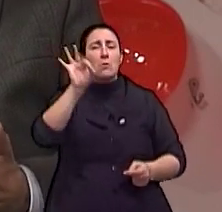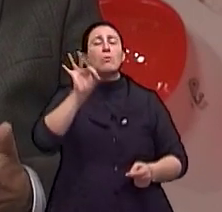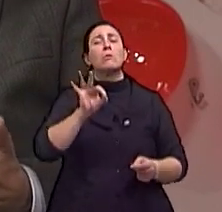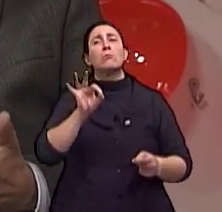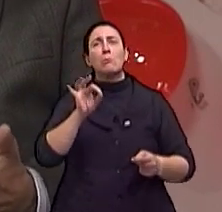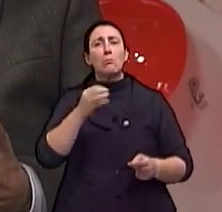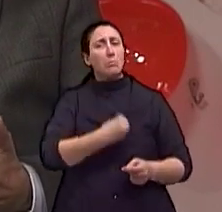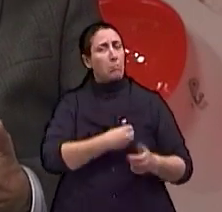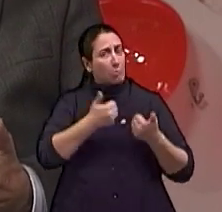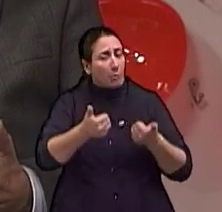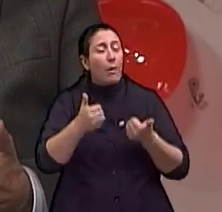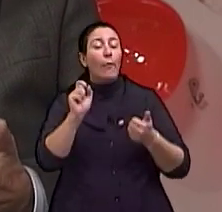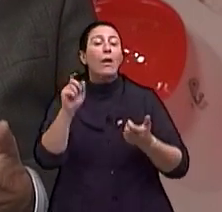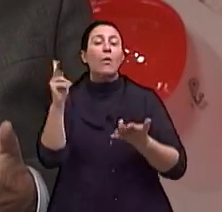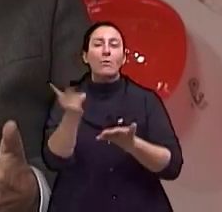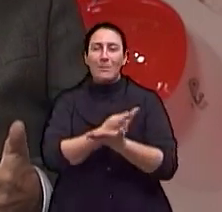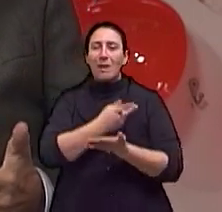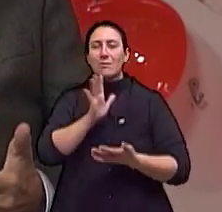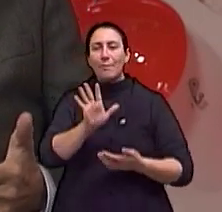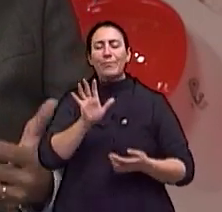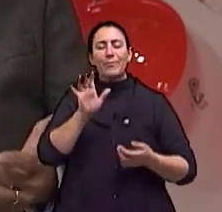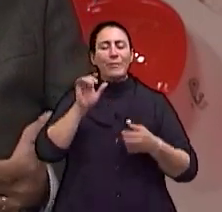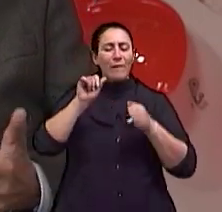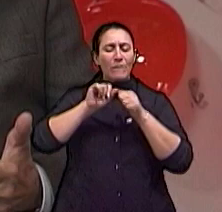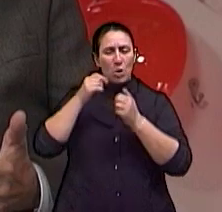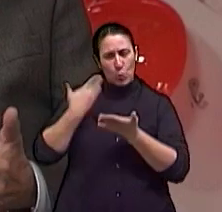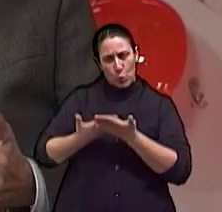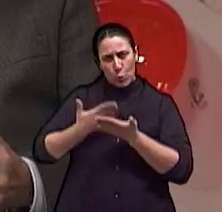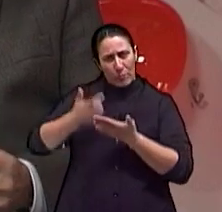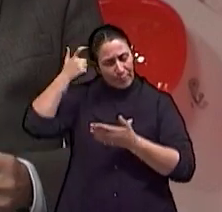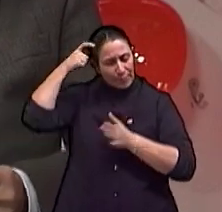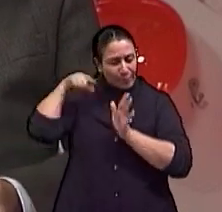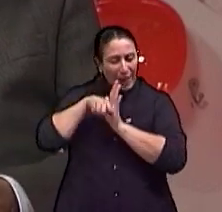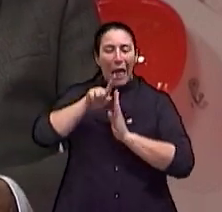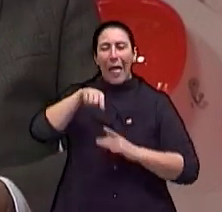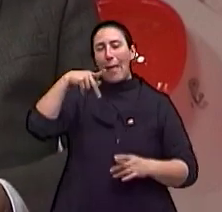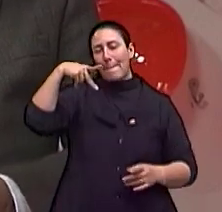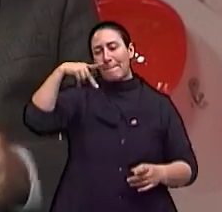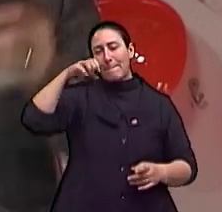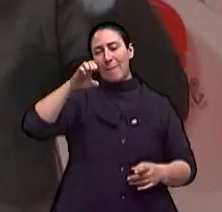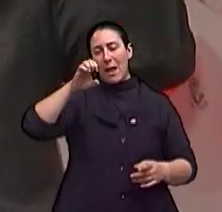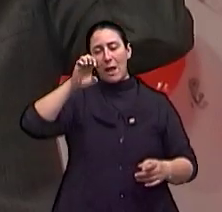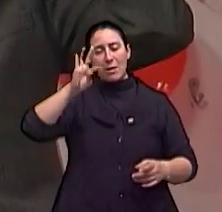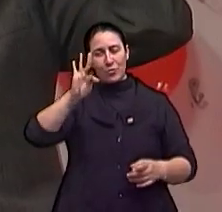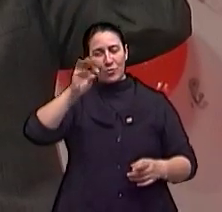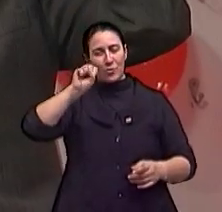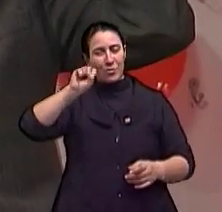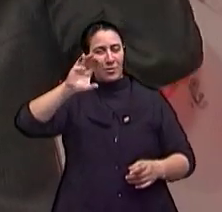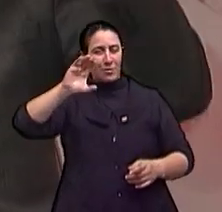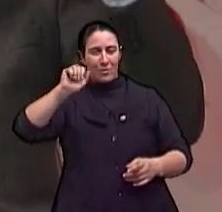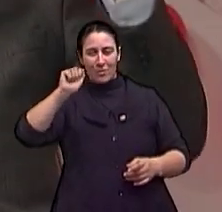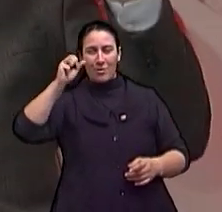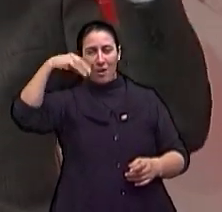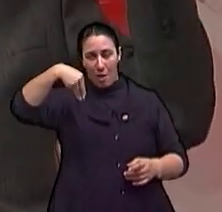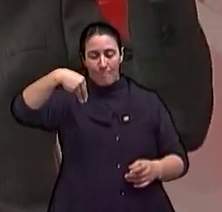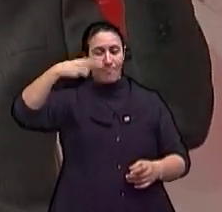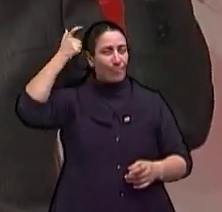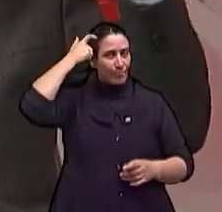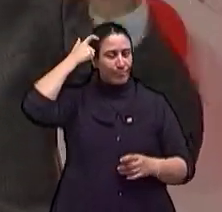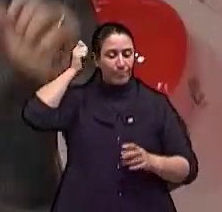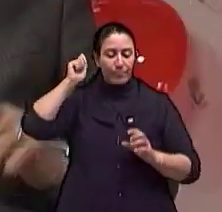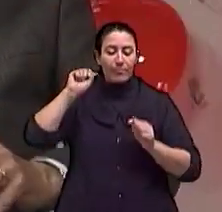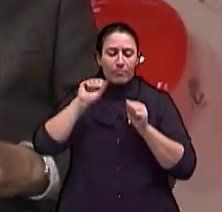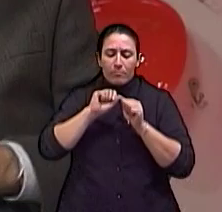através de estudos funcionais do cérebro, que a gente chama de PET-SCAN. Assim, quando mexe o braço, a zona que comanda o braço fica